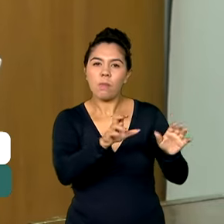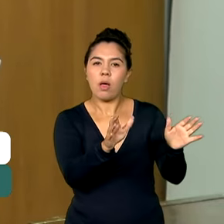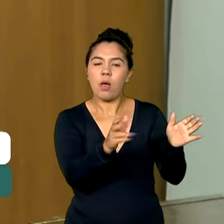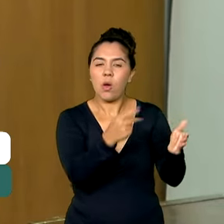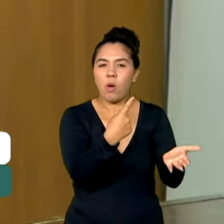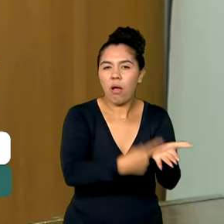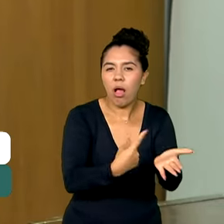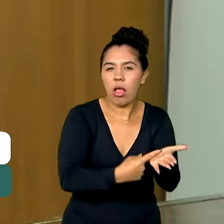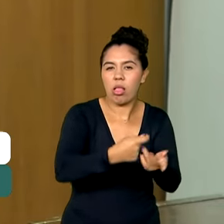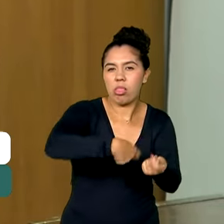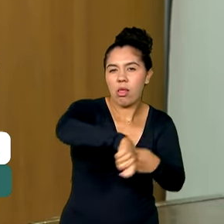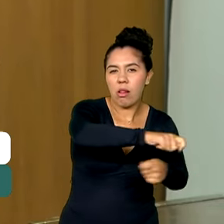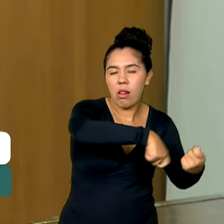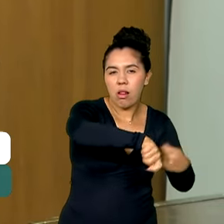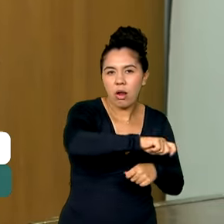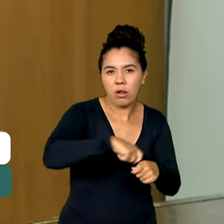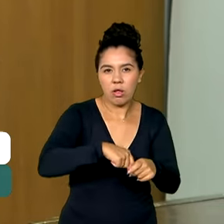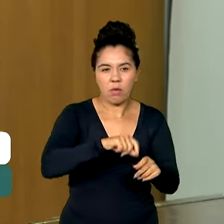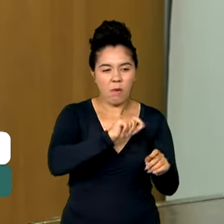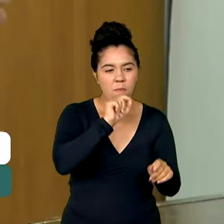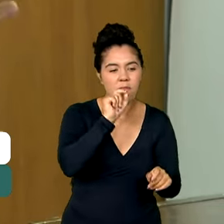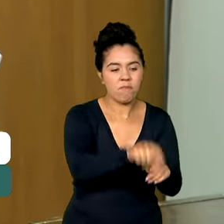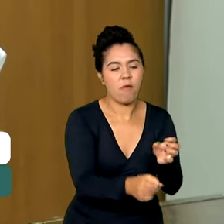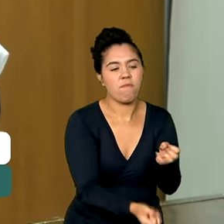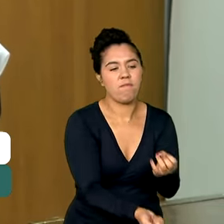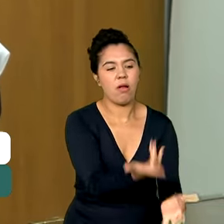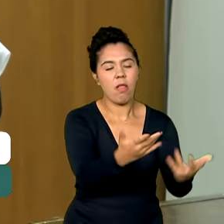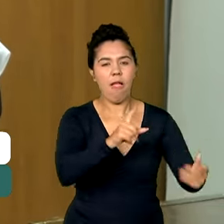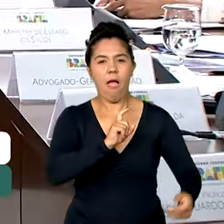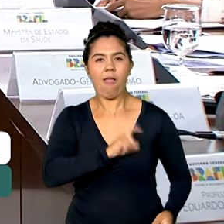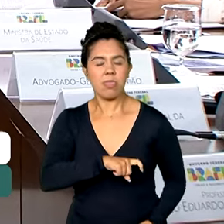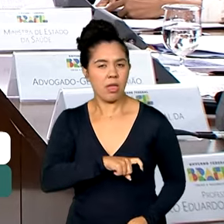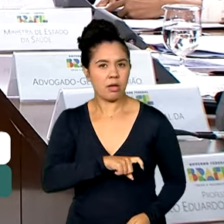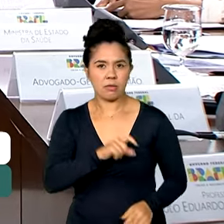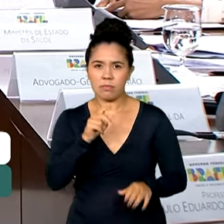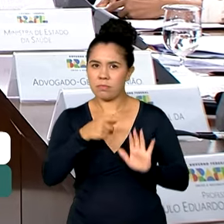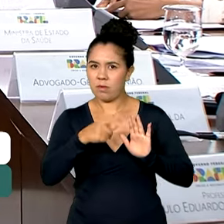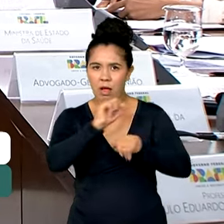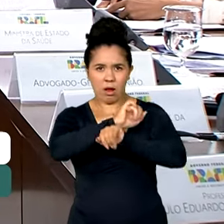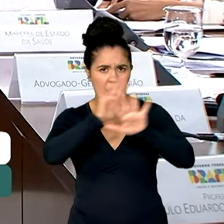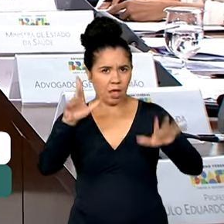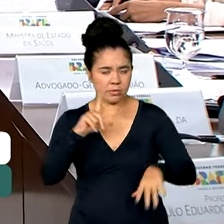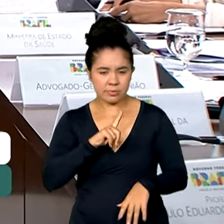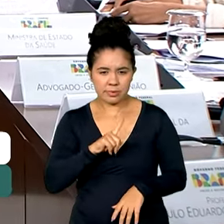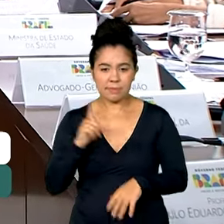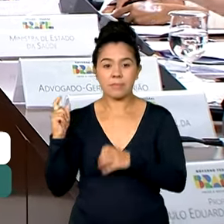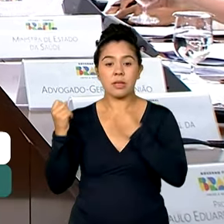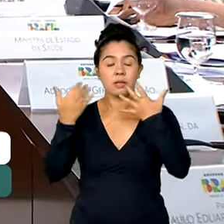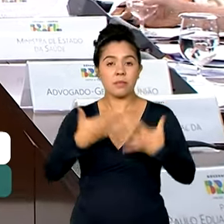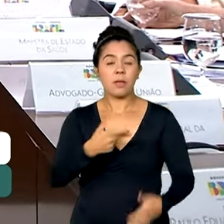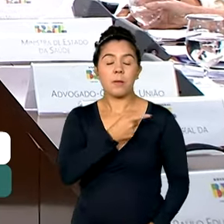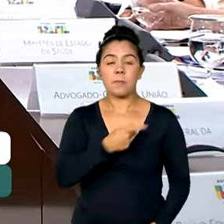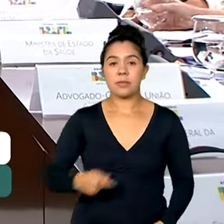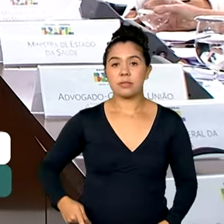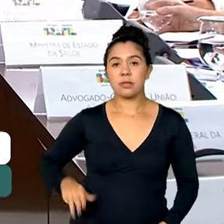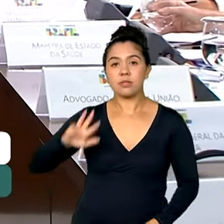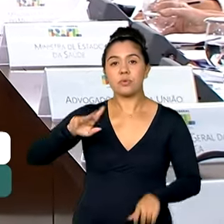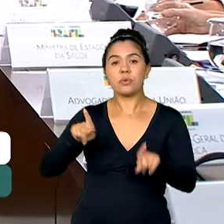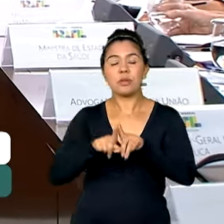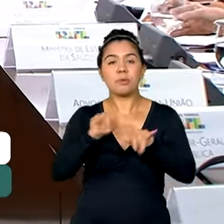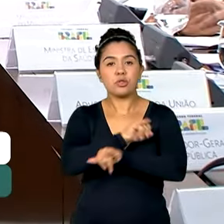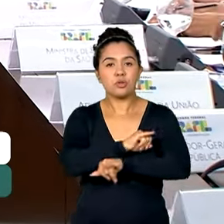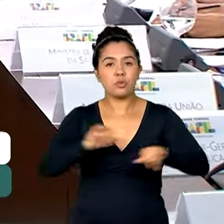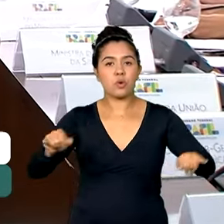de tocar fogo no Brasil, ela é clara. Lula também anunciou investimentos de R$ 514